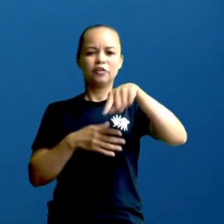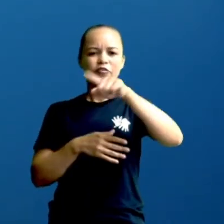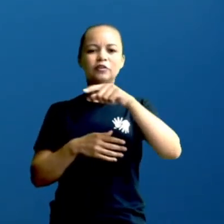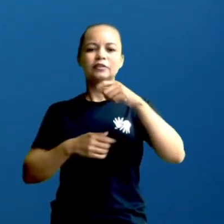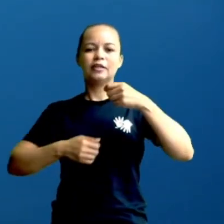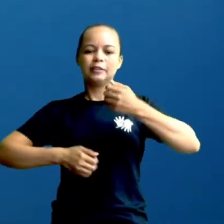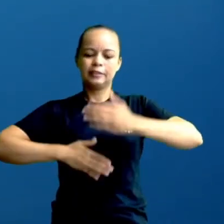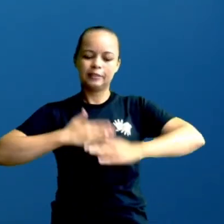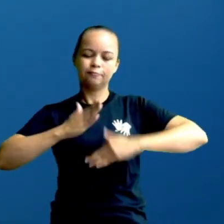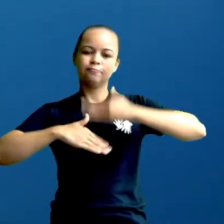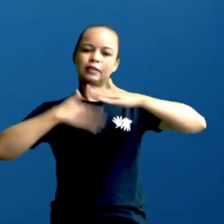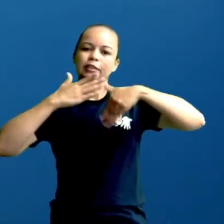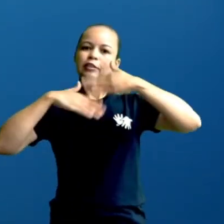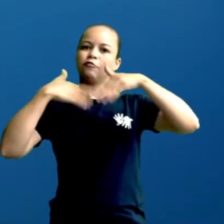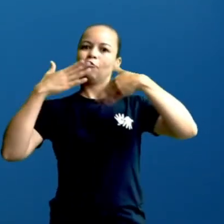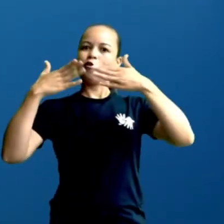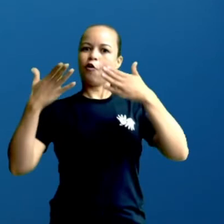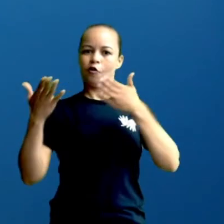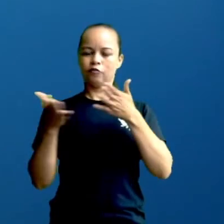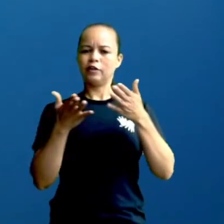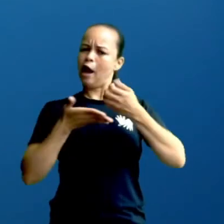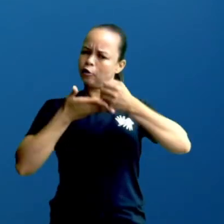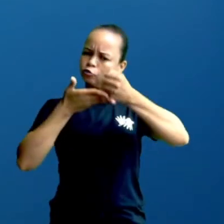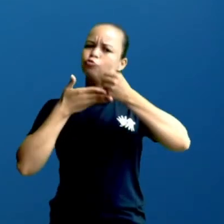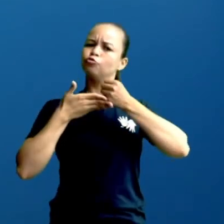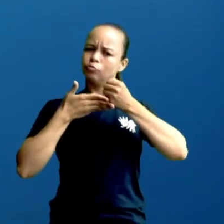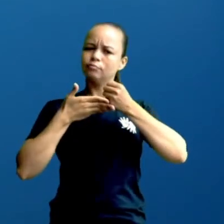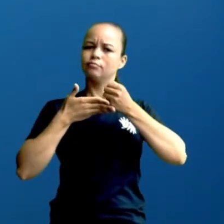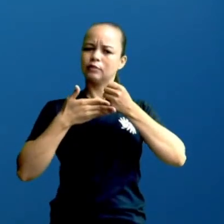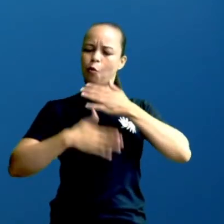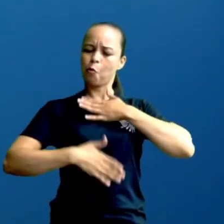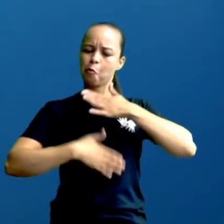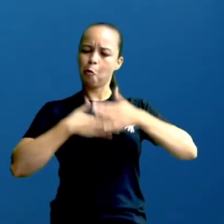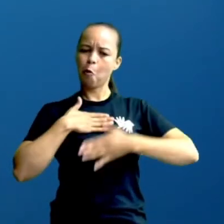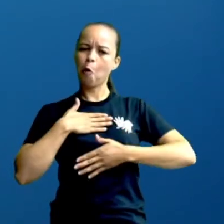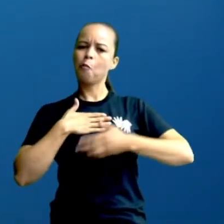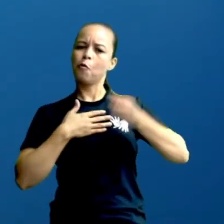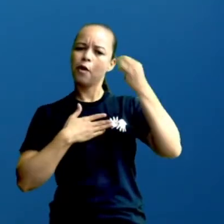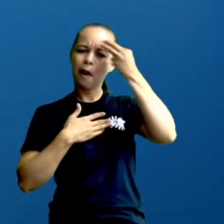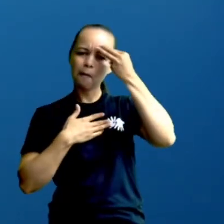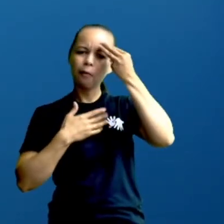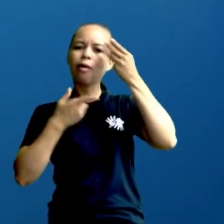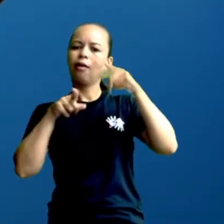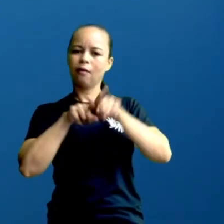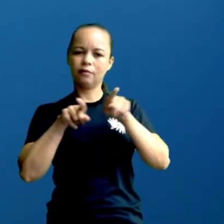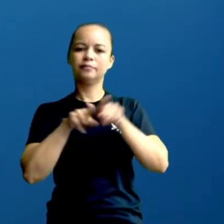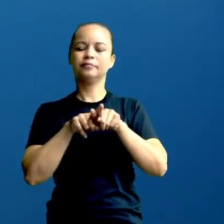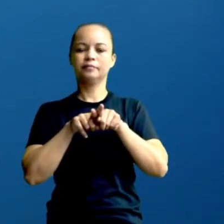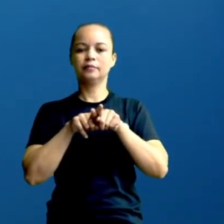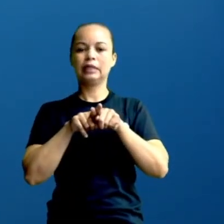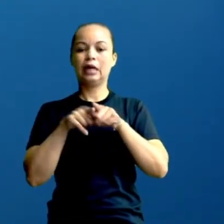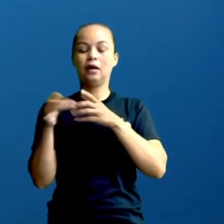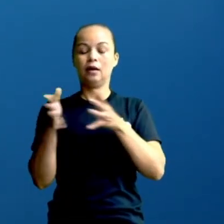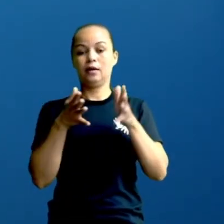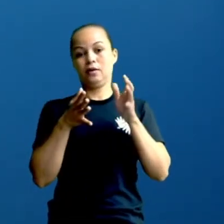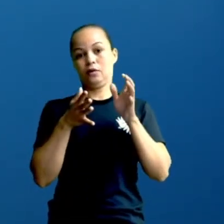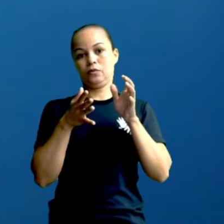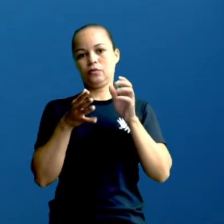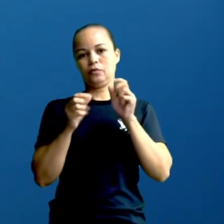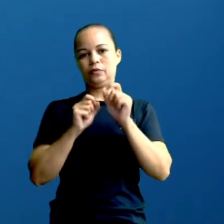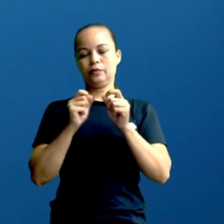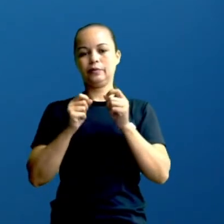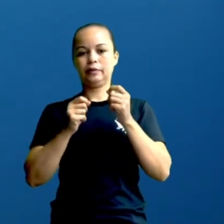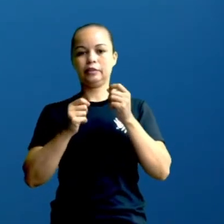desenvolve, sabia que ajuda muito, tanto o seu corpo quanto a mente. Os aparelhos eletrônicos são